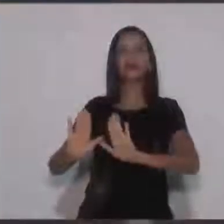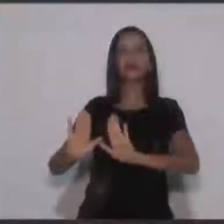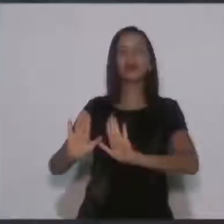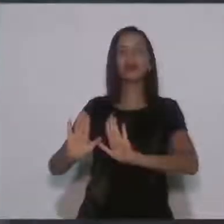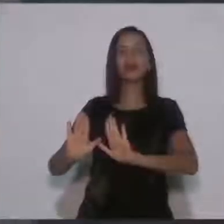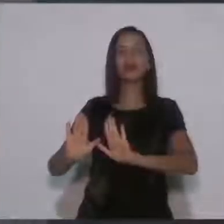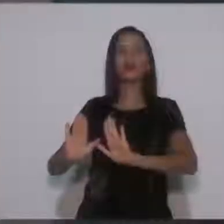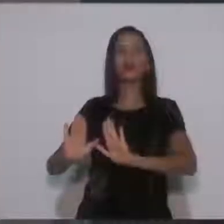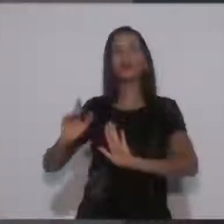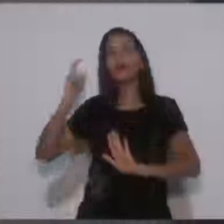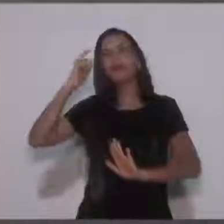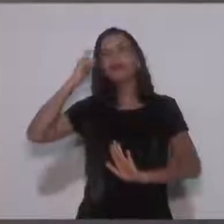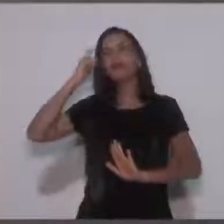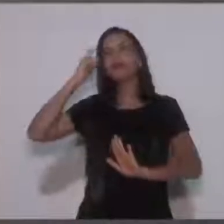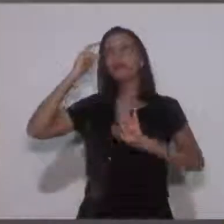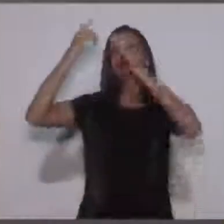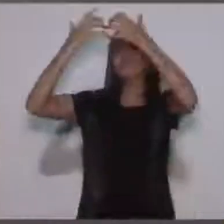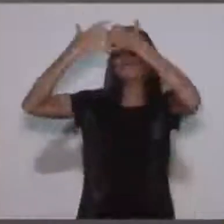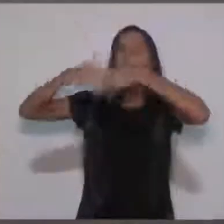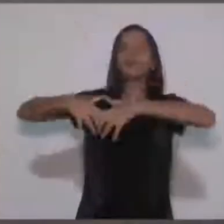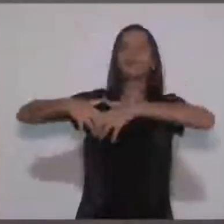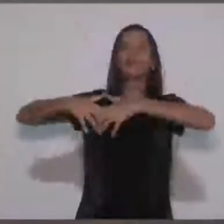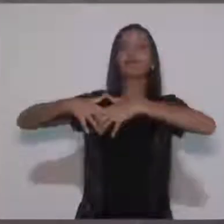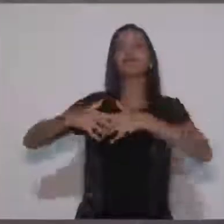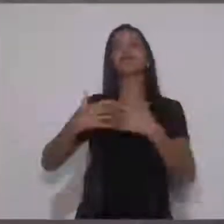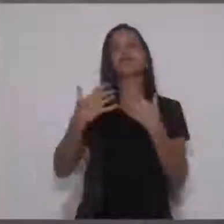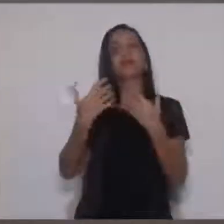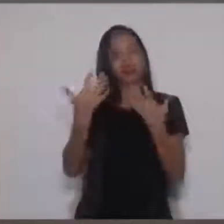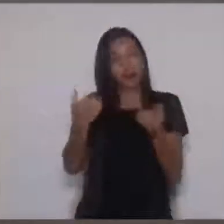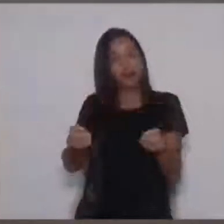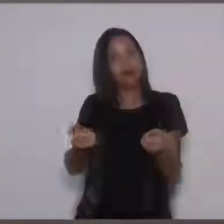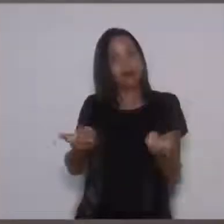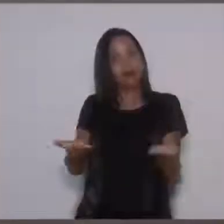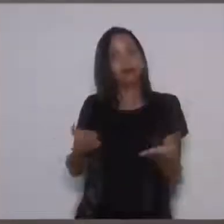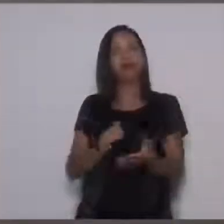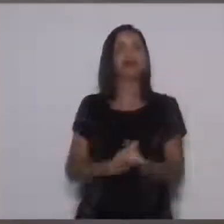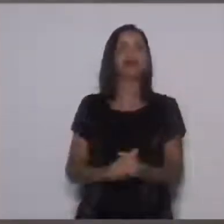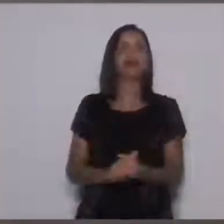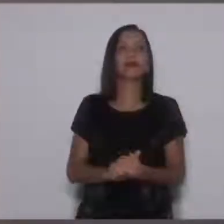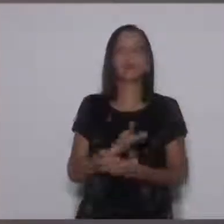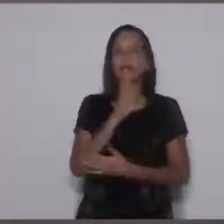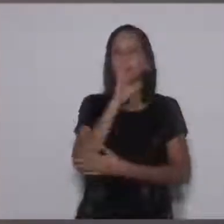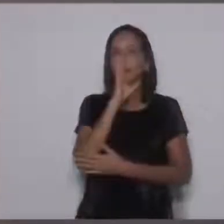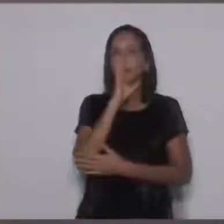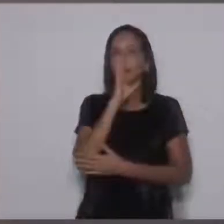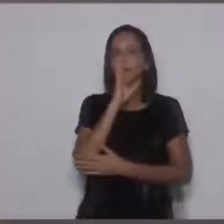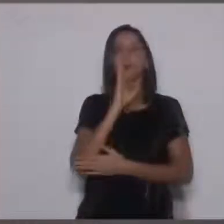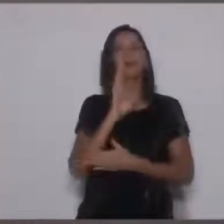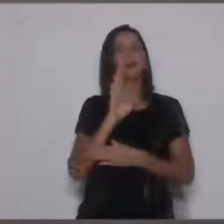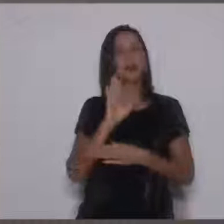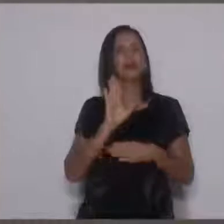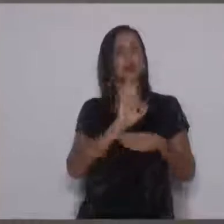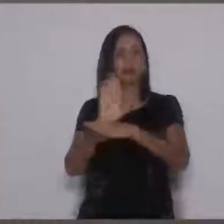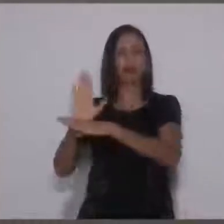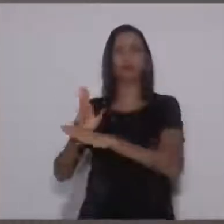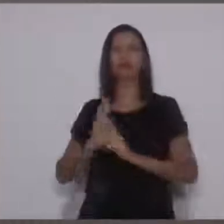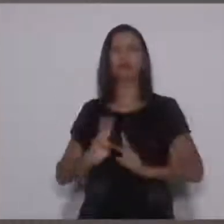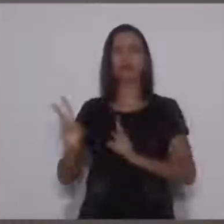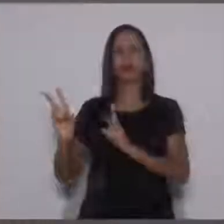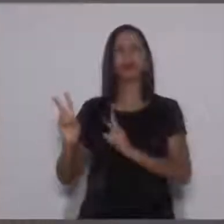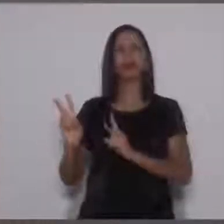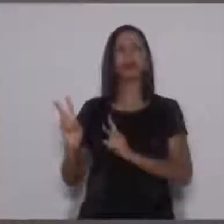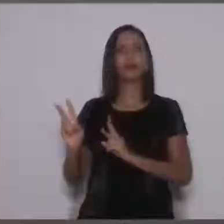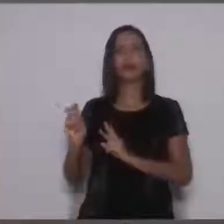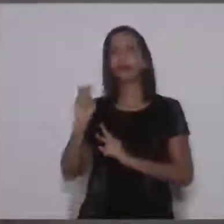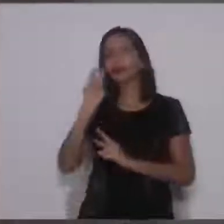reflexão. Então, vamos lá. O silêncio ajuda sempre. Quando ouvimos